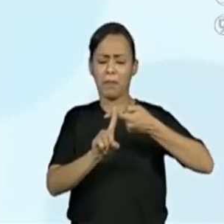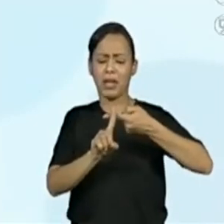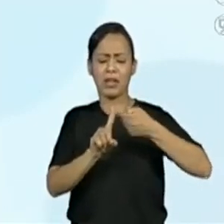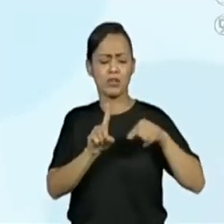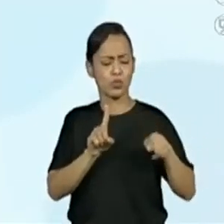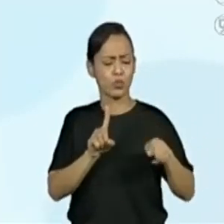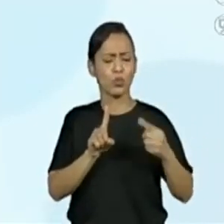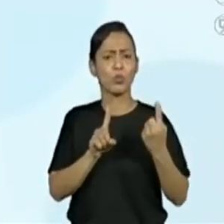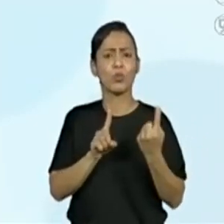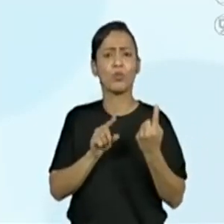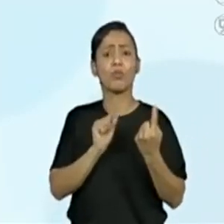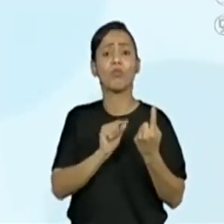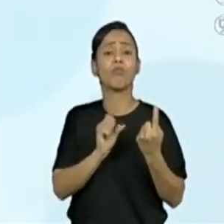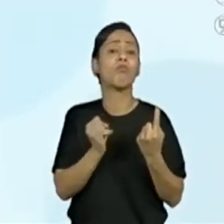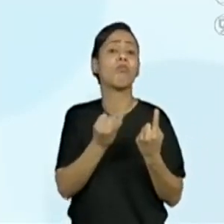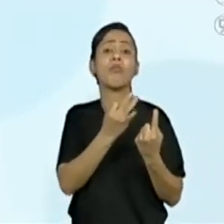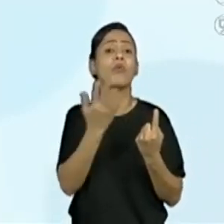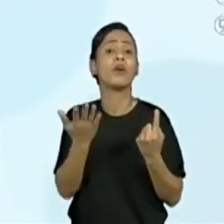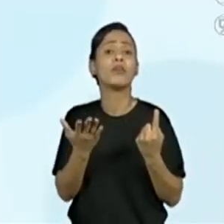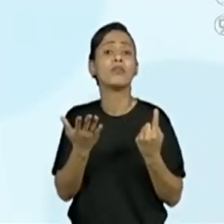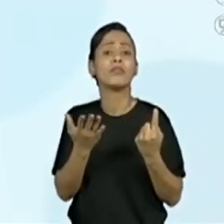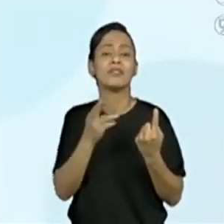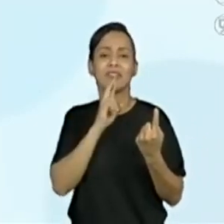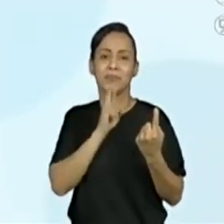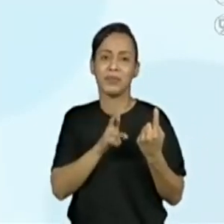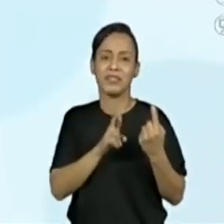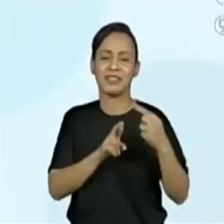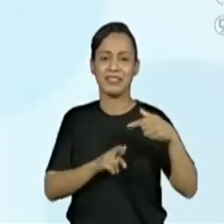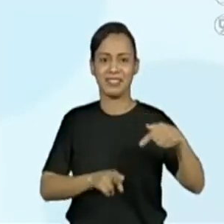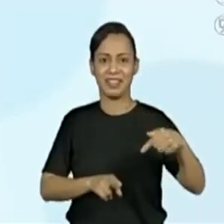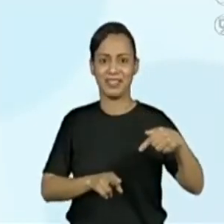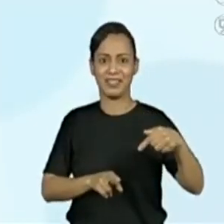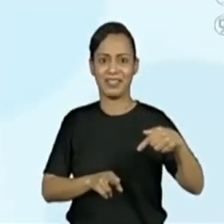Isso. E aí, chegaremos no número 7. Muito bem.